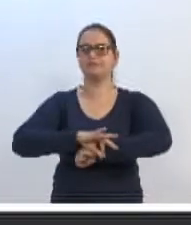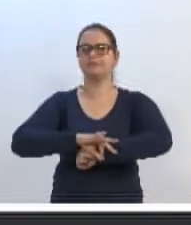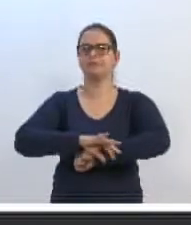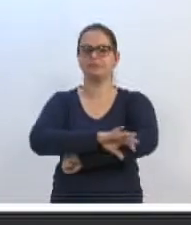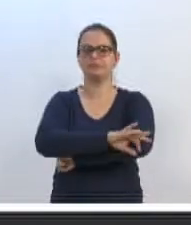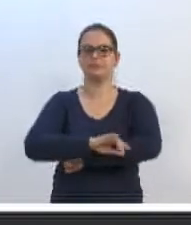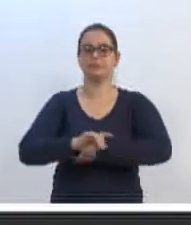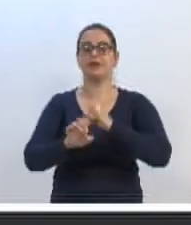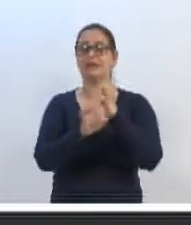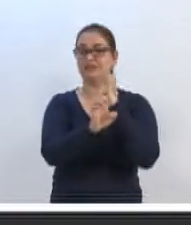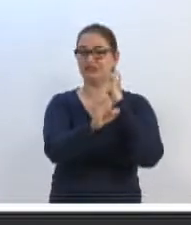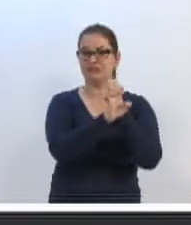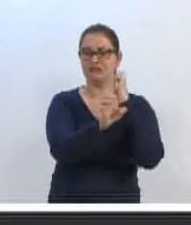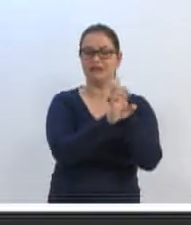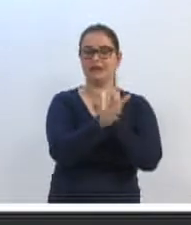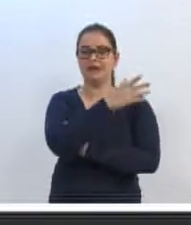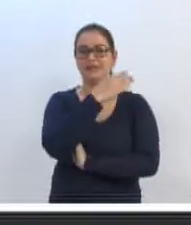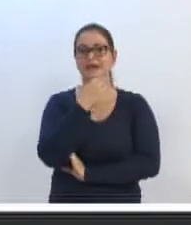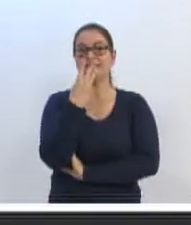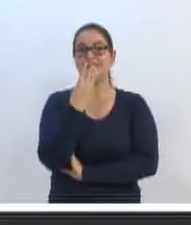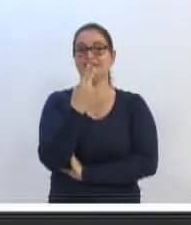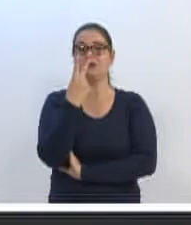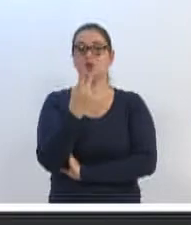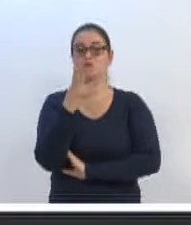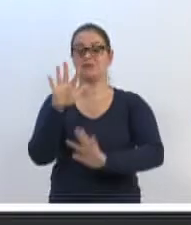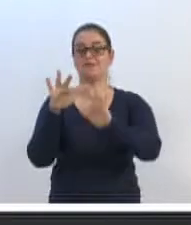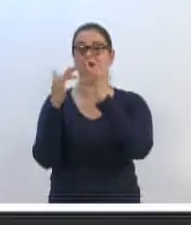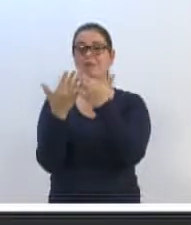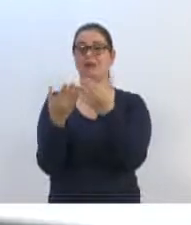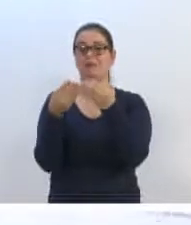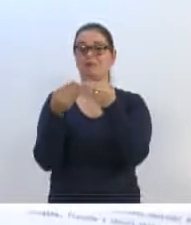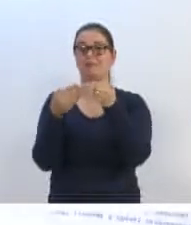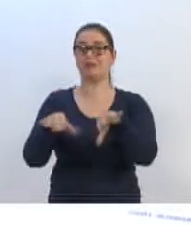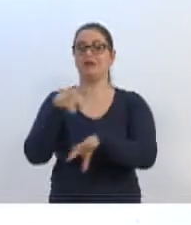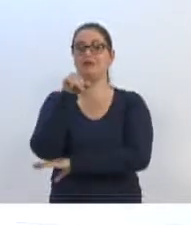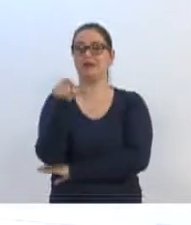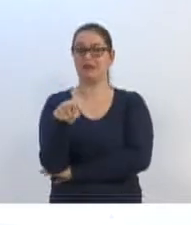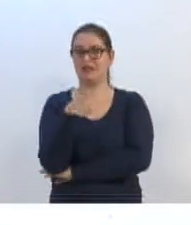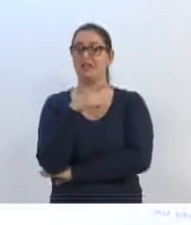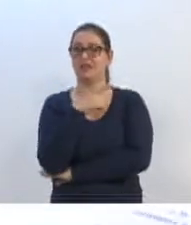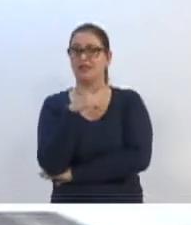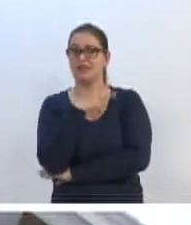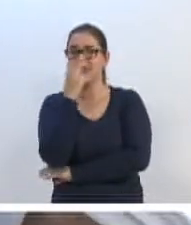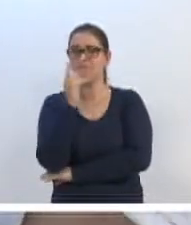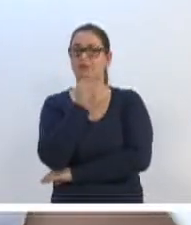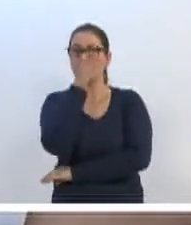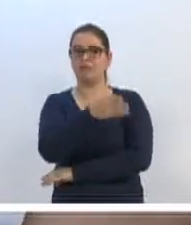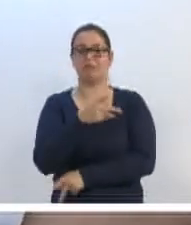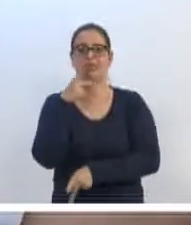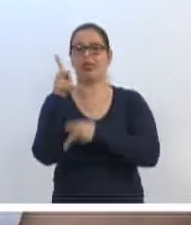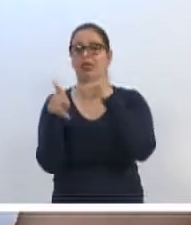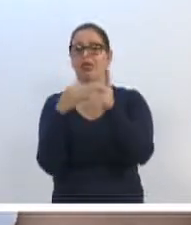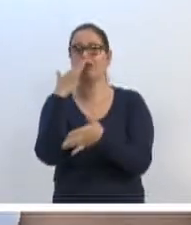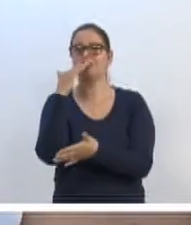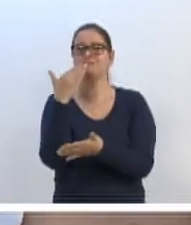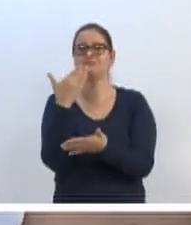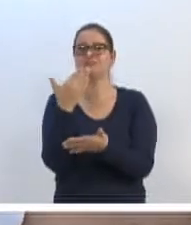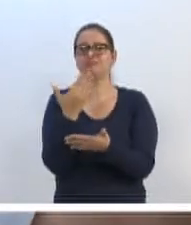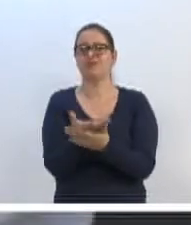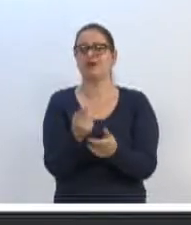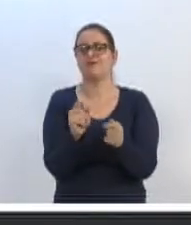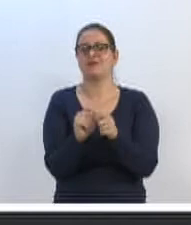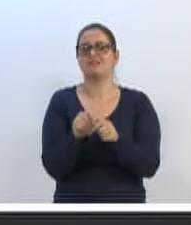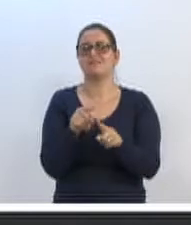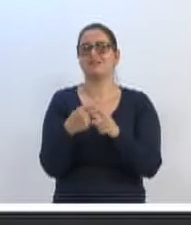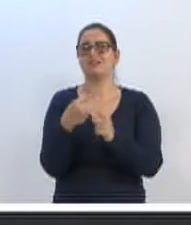lotamento. 32 famílias ela lesou. Pergunto, vai alguém lá para tentar encaminhar para legalizar? O povo não vai mais querer fazer encaminhamento.